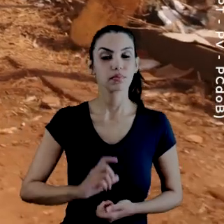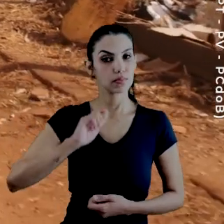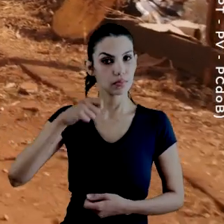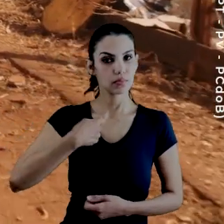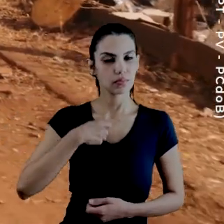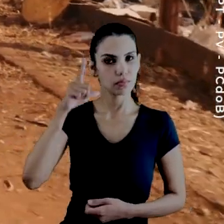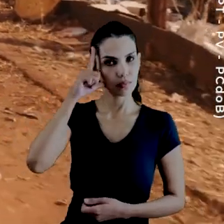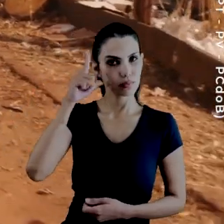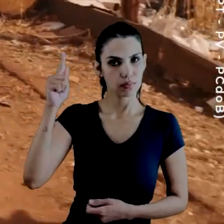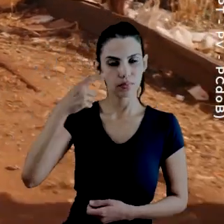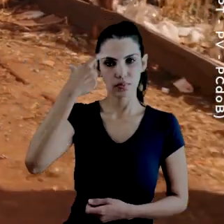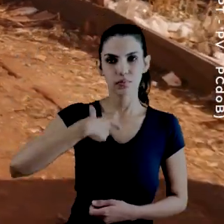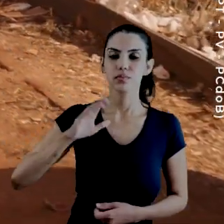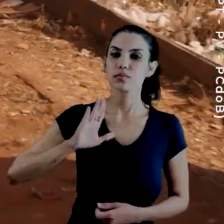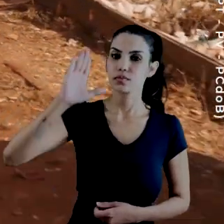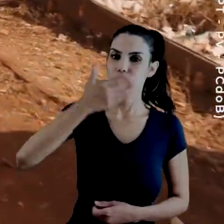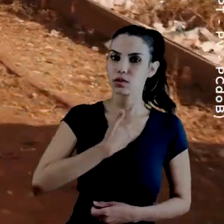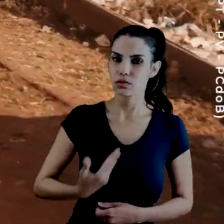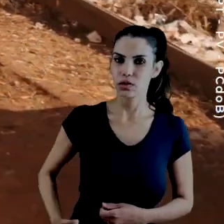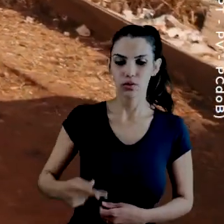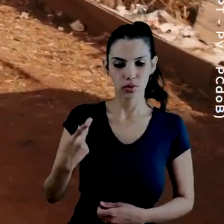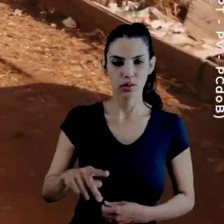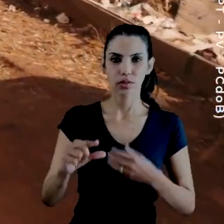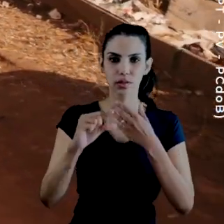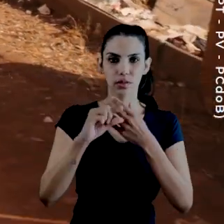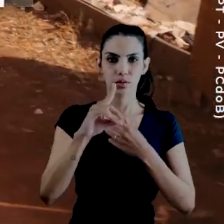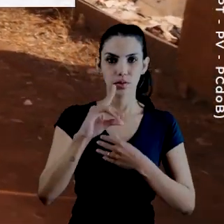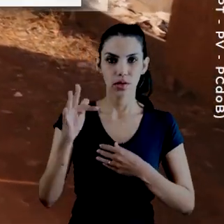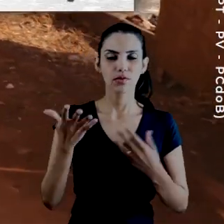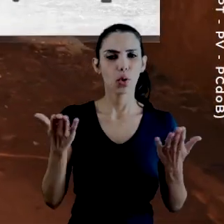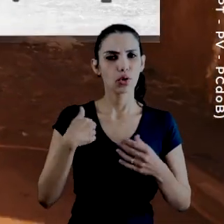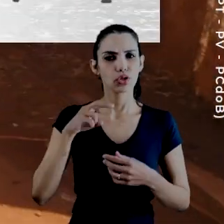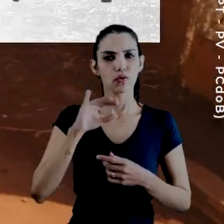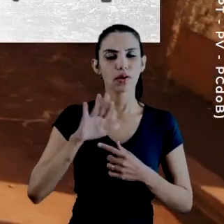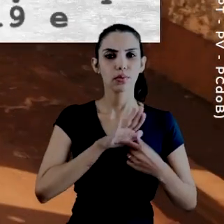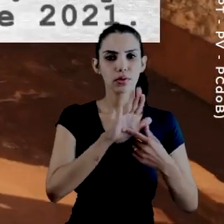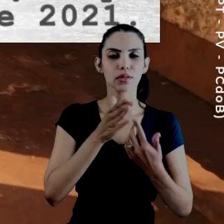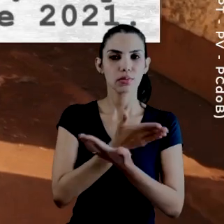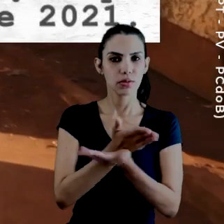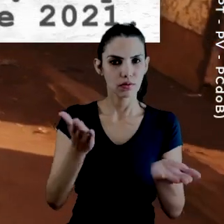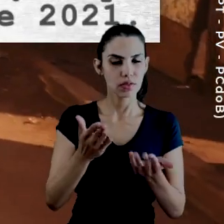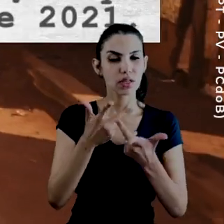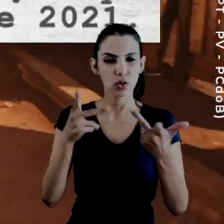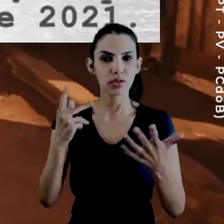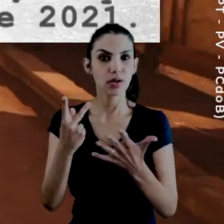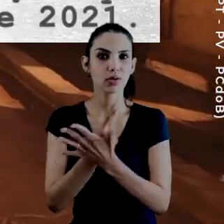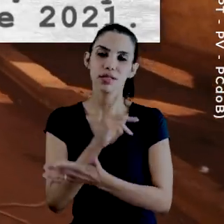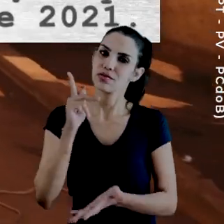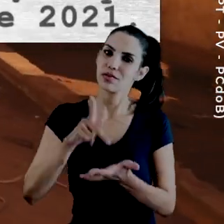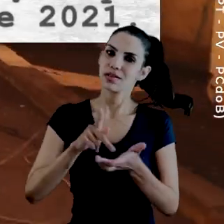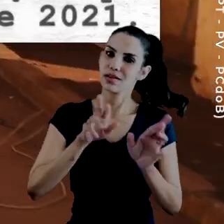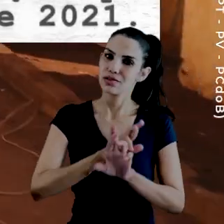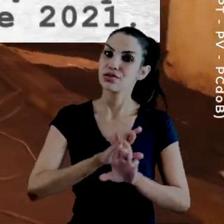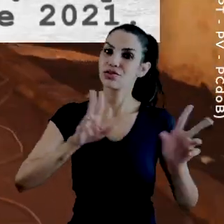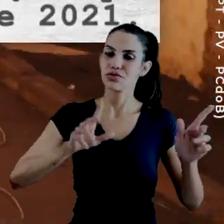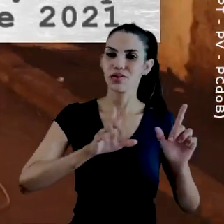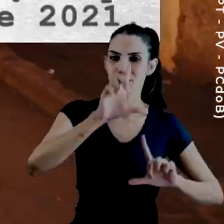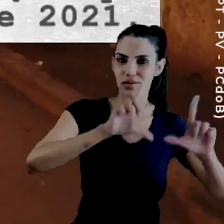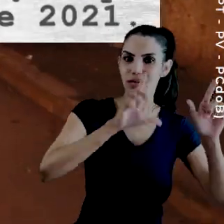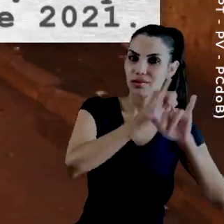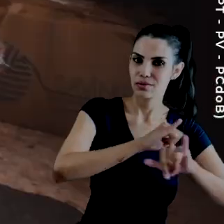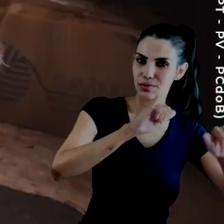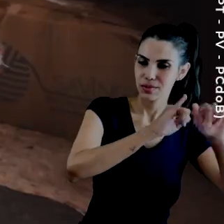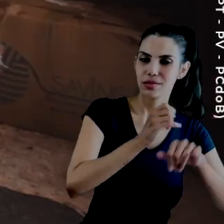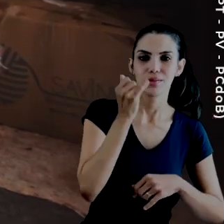Eu sou Leandro Grais, candidato a governador do Distrito Federal. E hoje vou mostrar a vocês o mundo real, diferente daquele que está na propaganda do